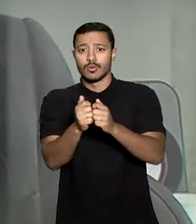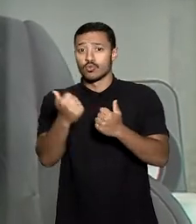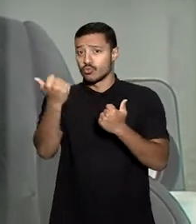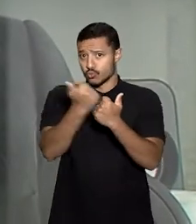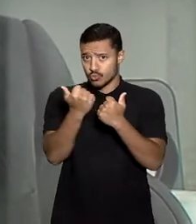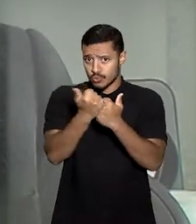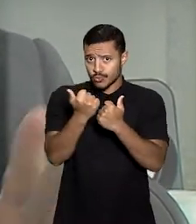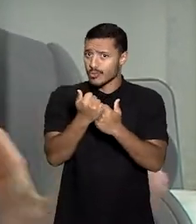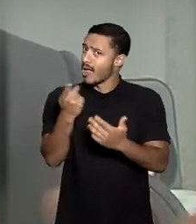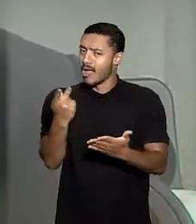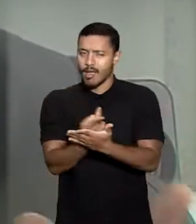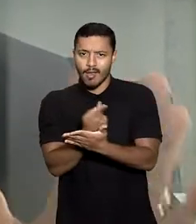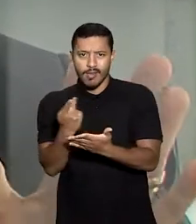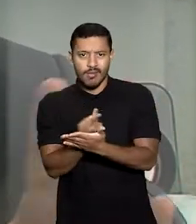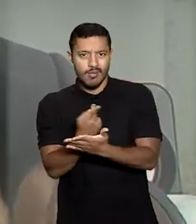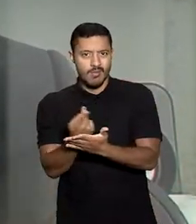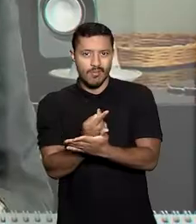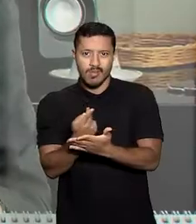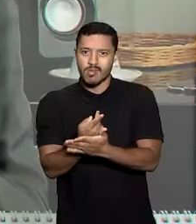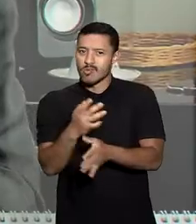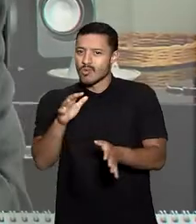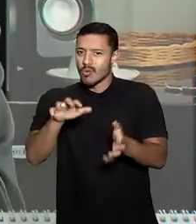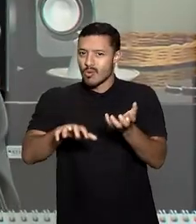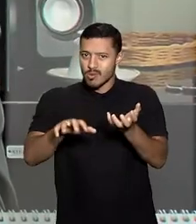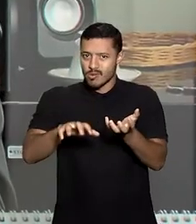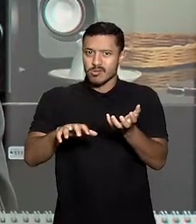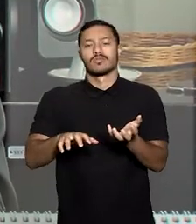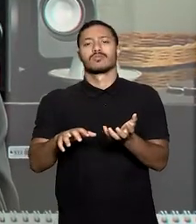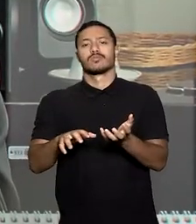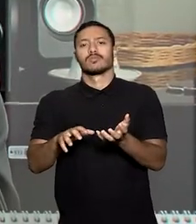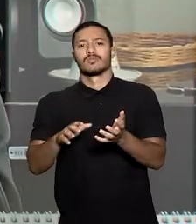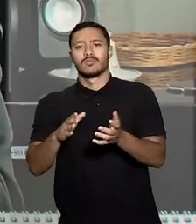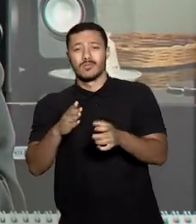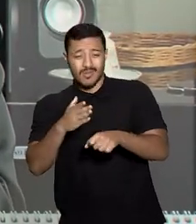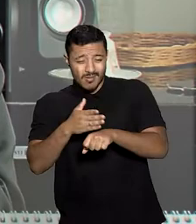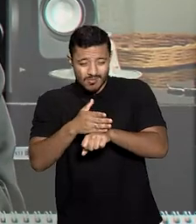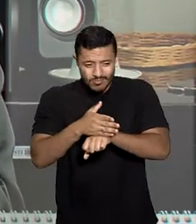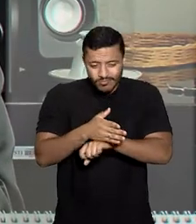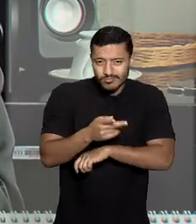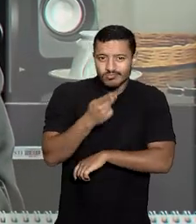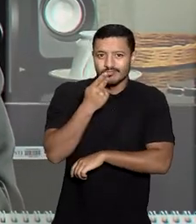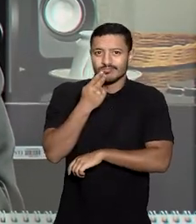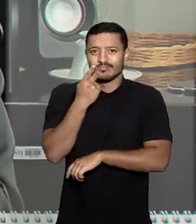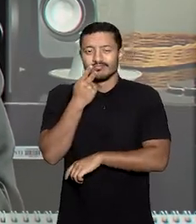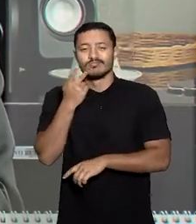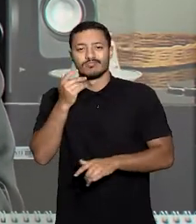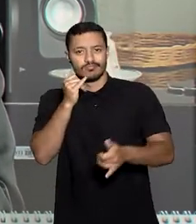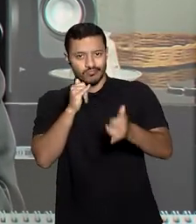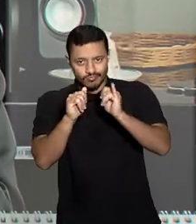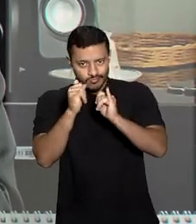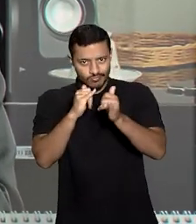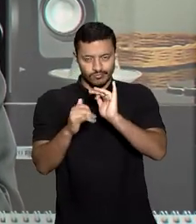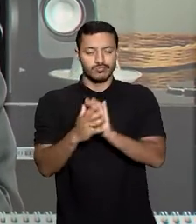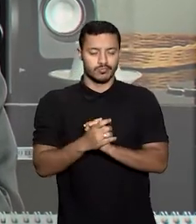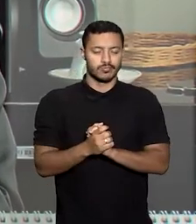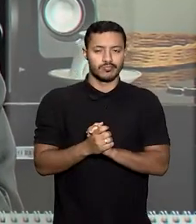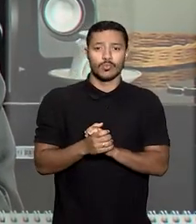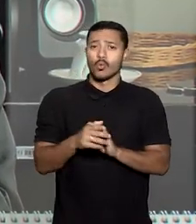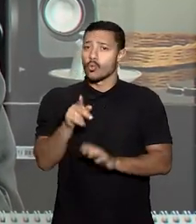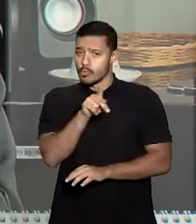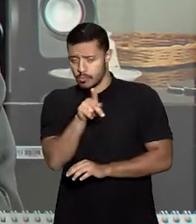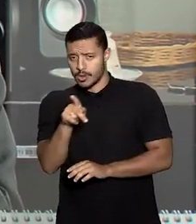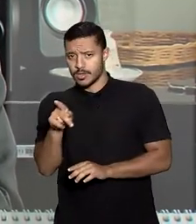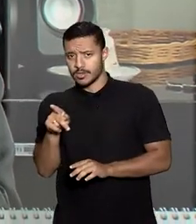substituiu indevidamente o executivo nas diretrizes para a oferta adicional de energia elétrica. De acordo com o